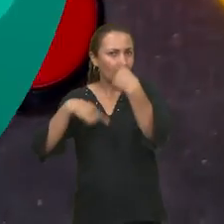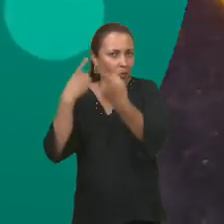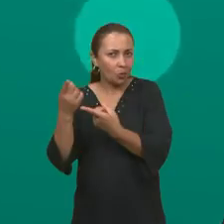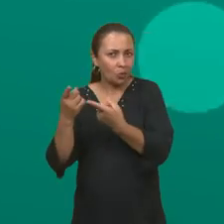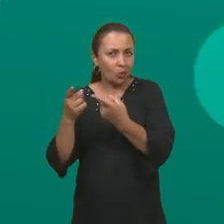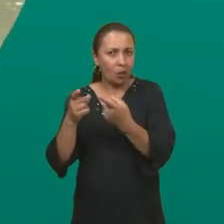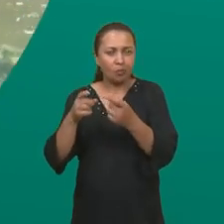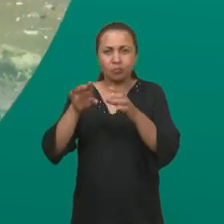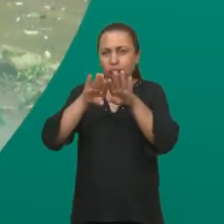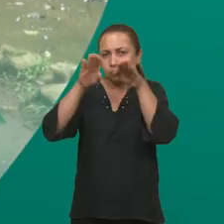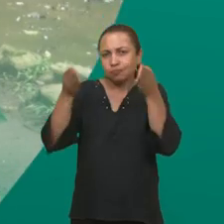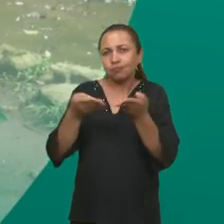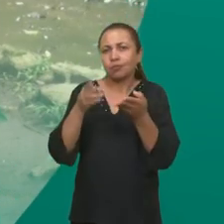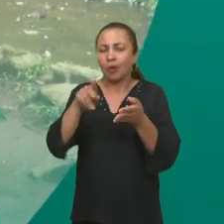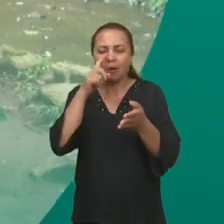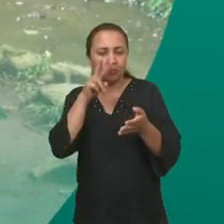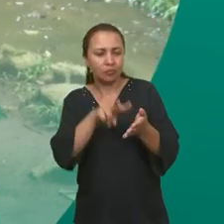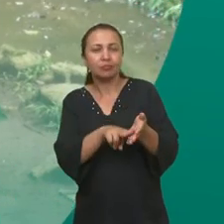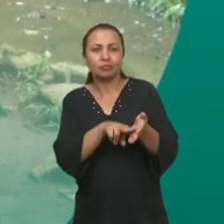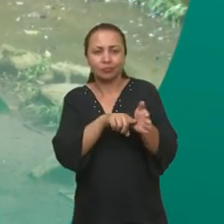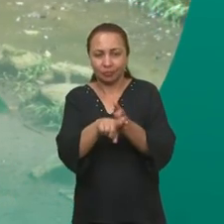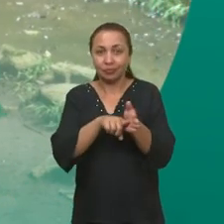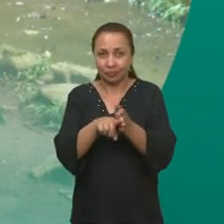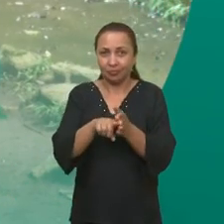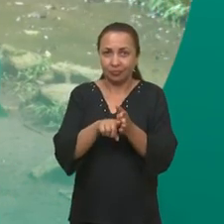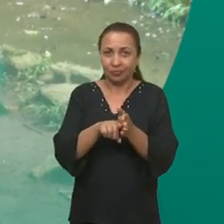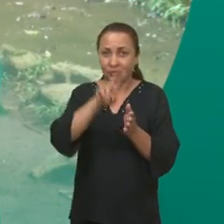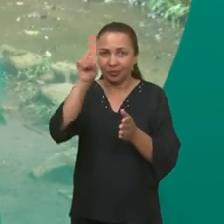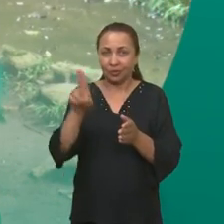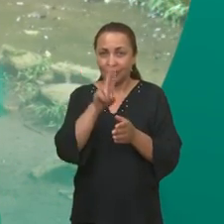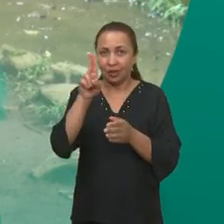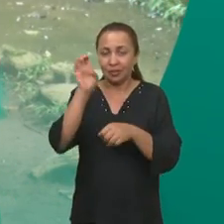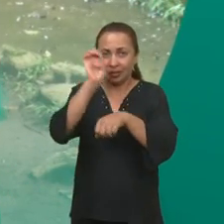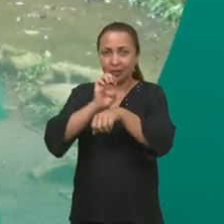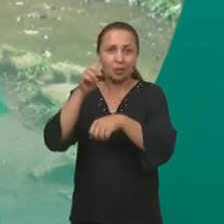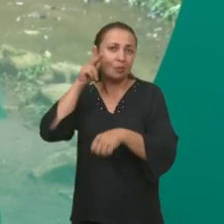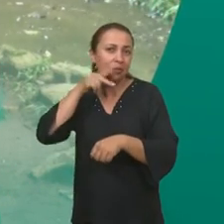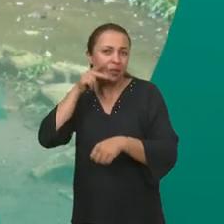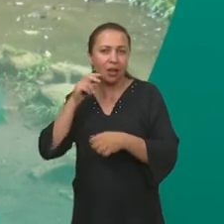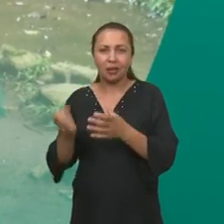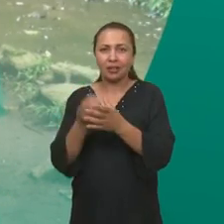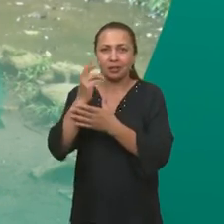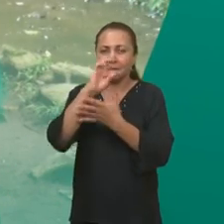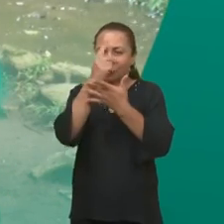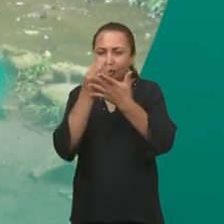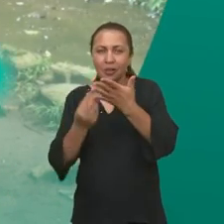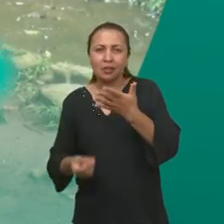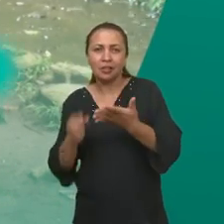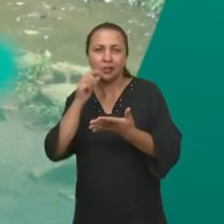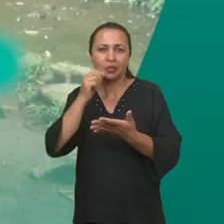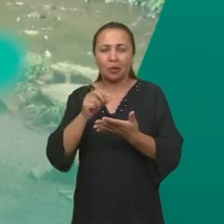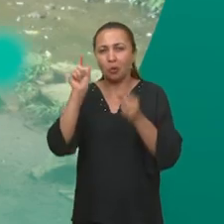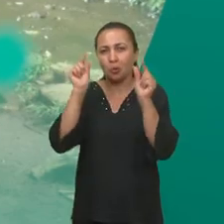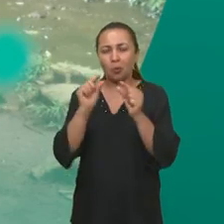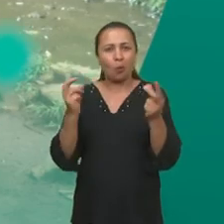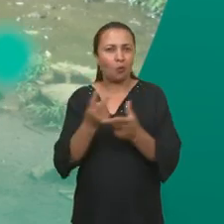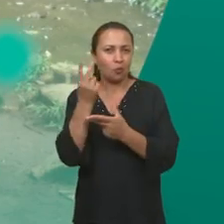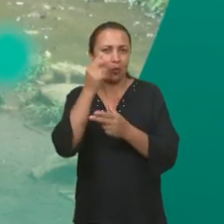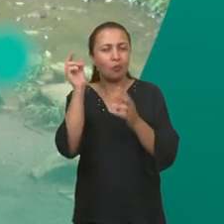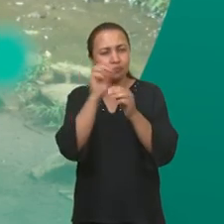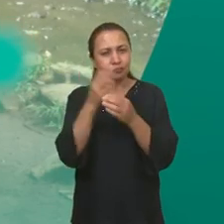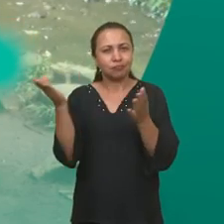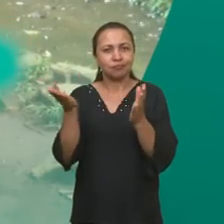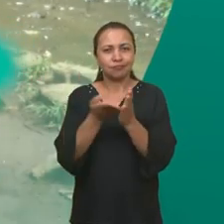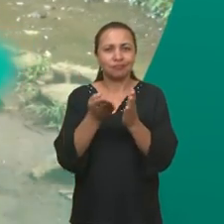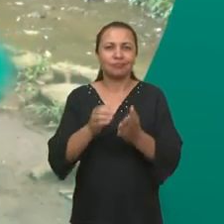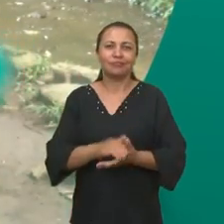E no próximo bloco, você confere, pesquisadores da Universidade Estadual da Paraíba criam um dessalinizador de água de baixo custo.